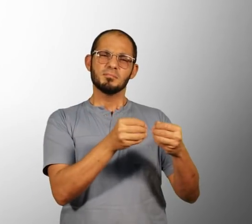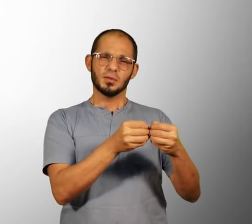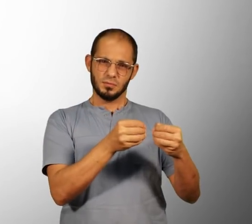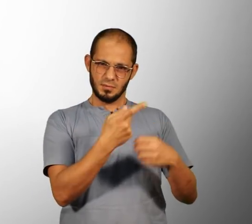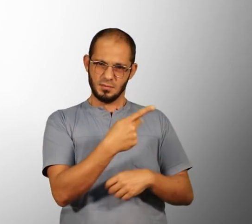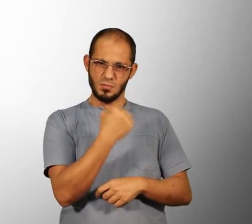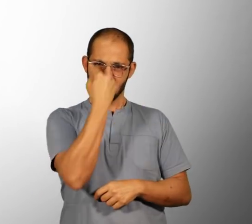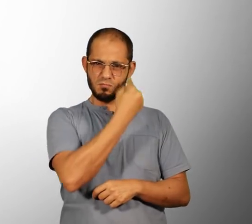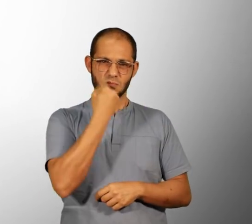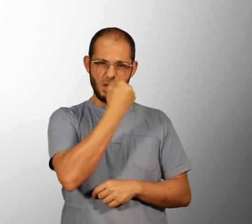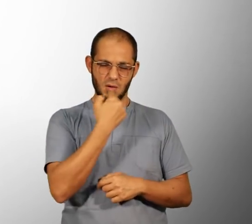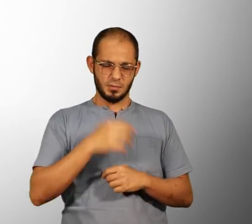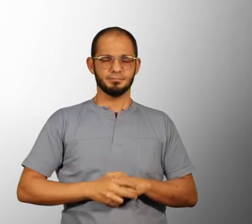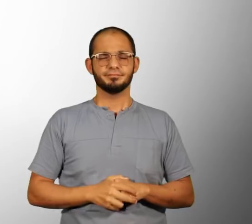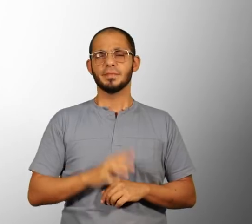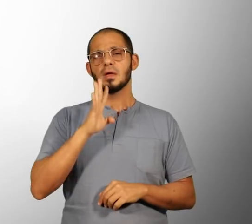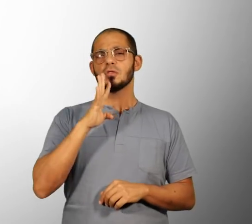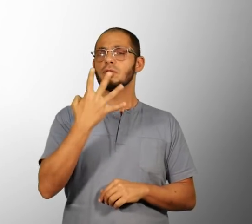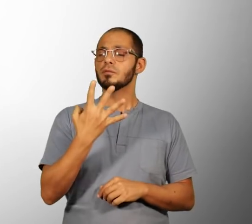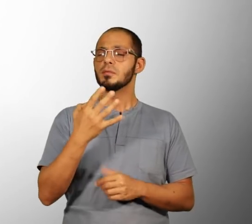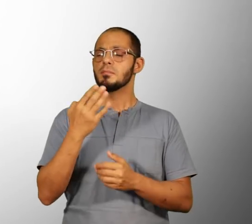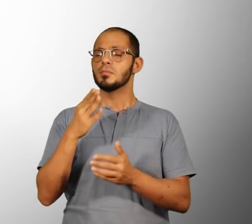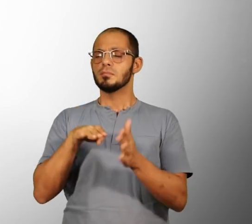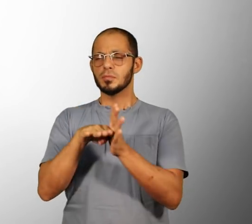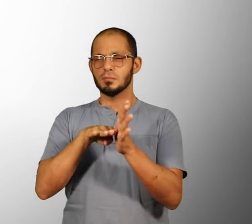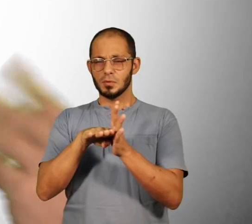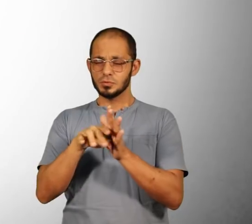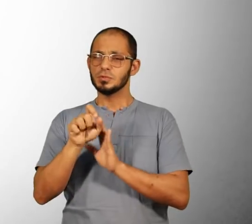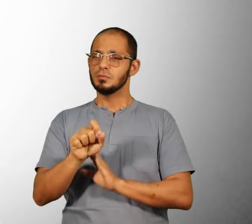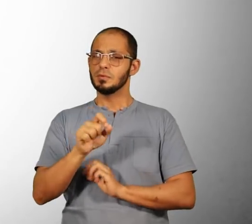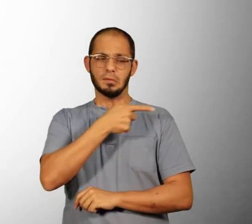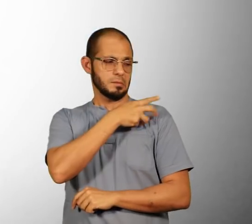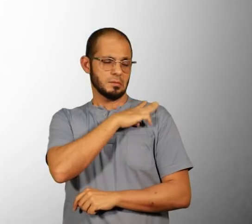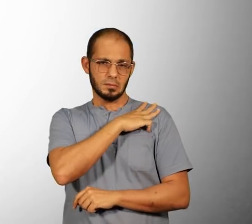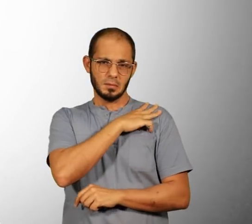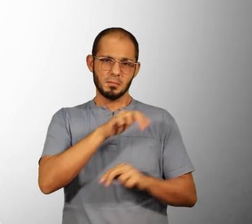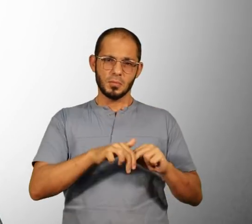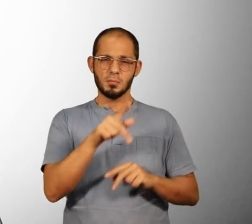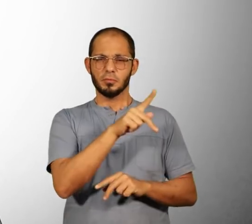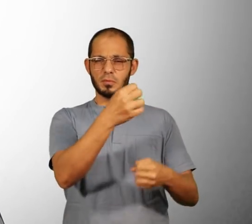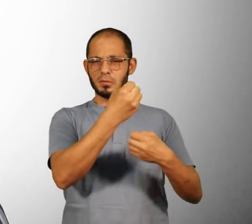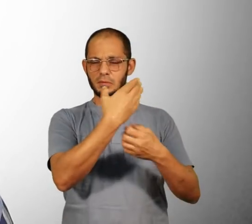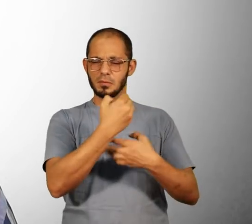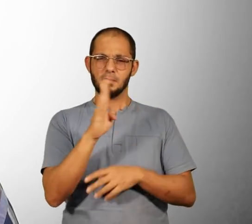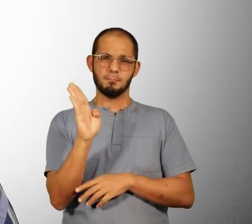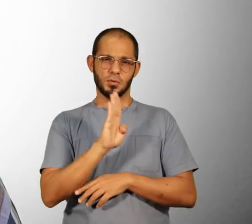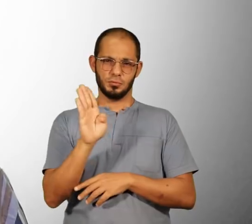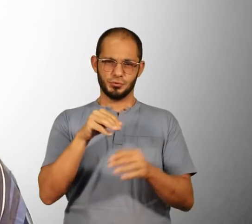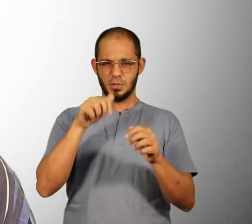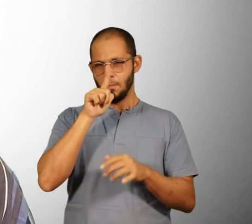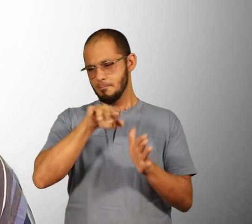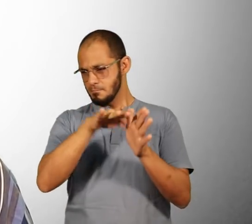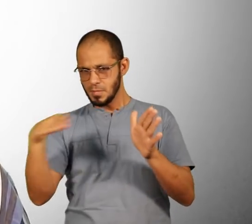Médio, um professor estava dando uma aula sobre Biologia Marinha, eu fiquei muito encantada. Eu descobri que tinha passado aqui no PISM e eu ia